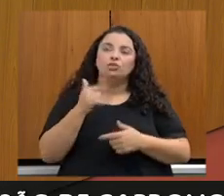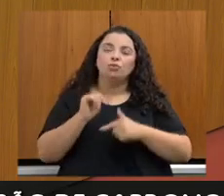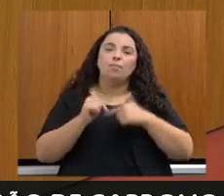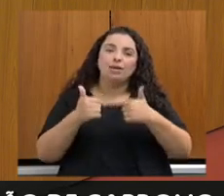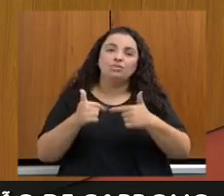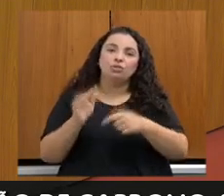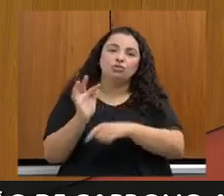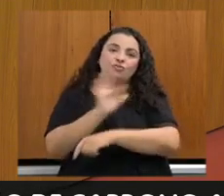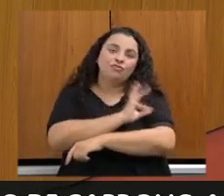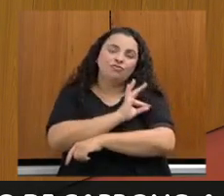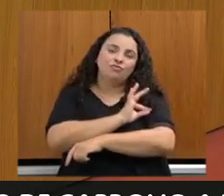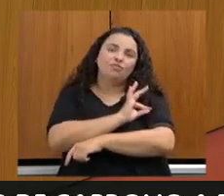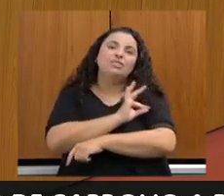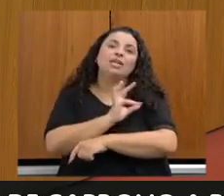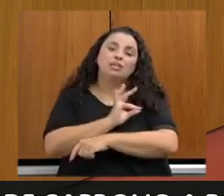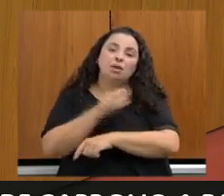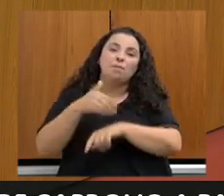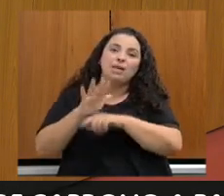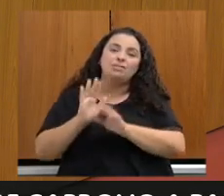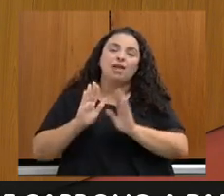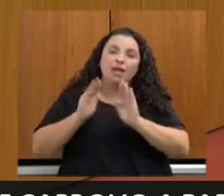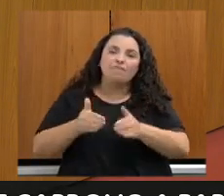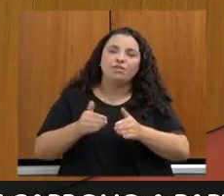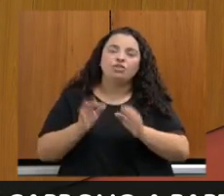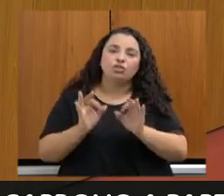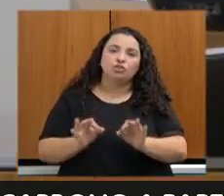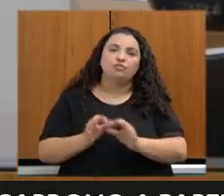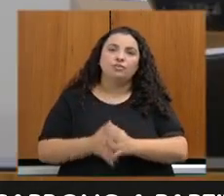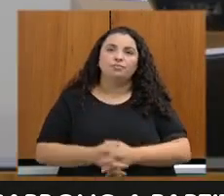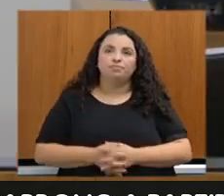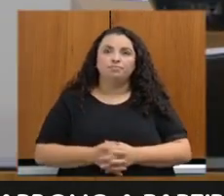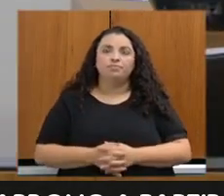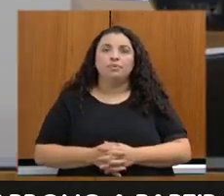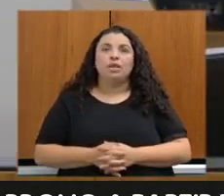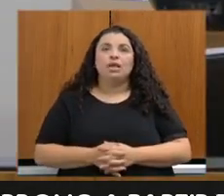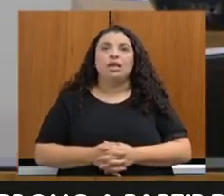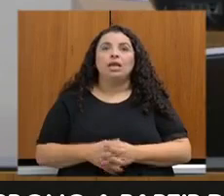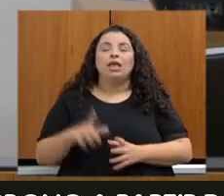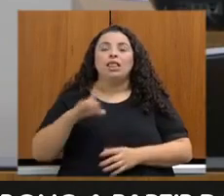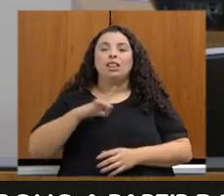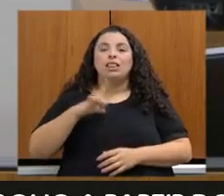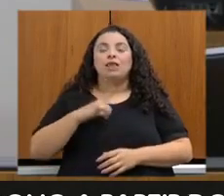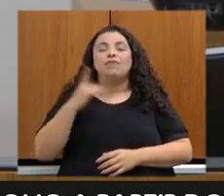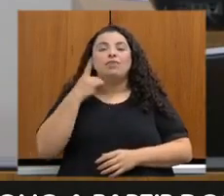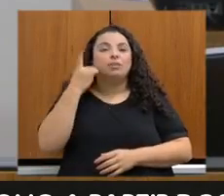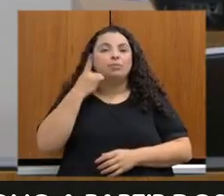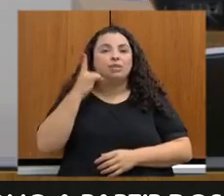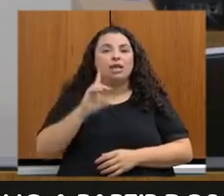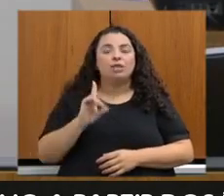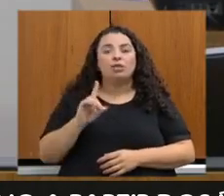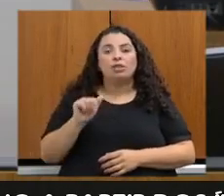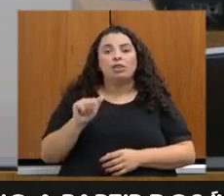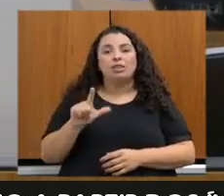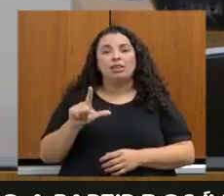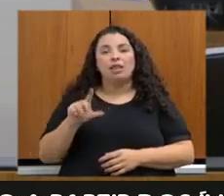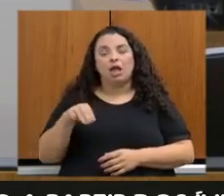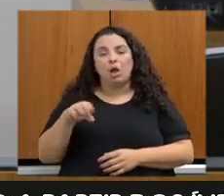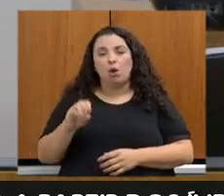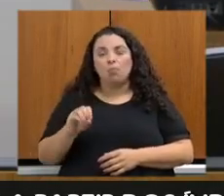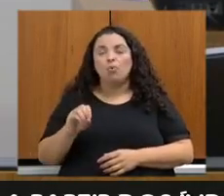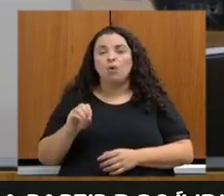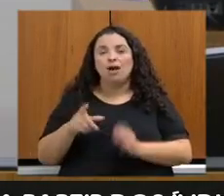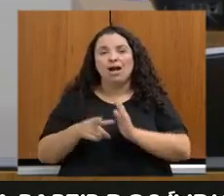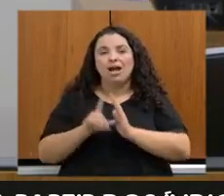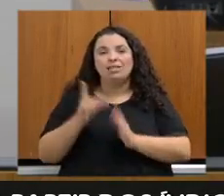que esteve presente conosco aqui o deputado Dalvo Ribeiro, estará presente conosco aqui remotamente. Eu já